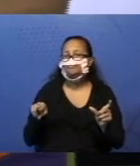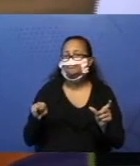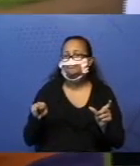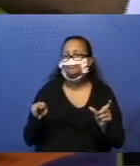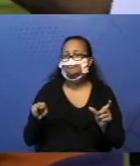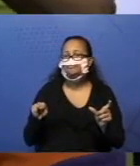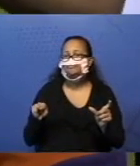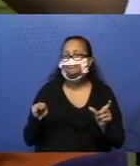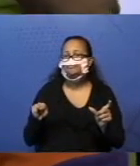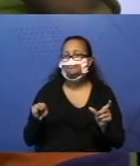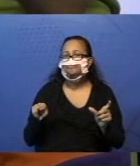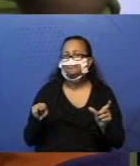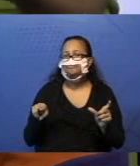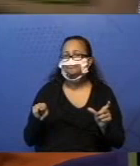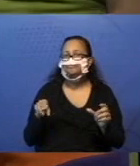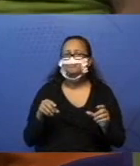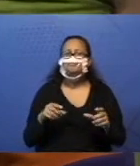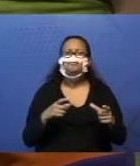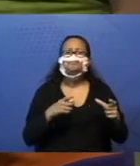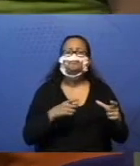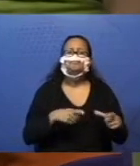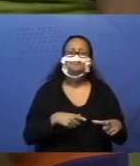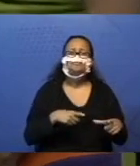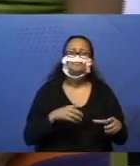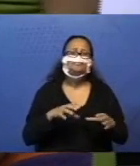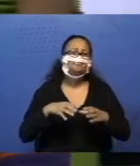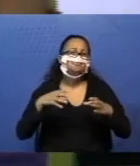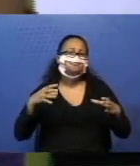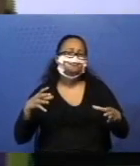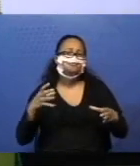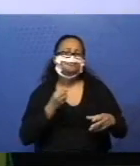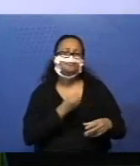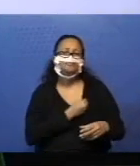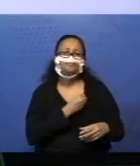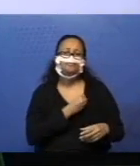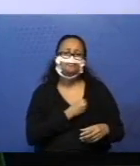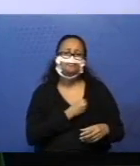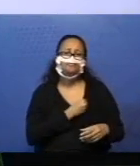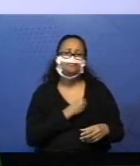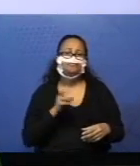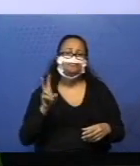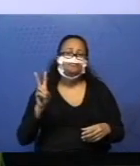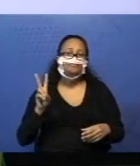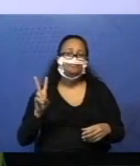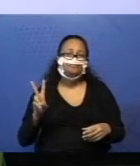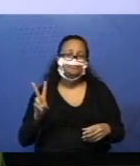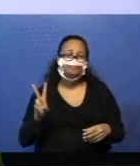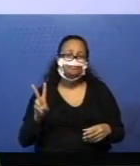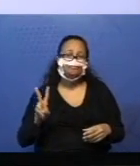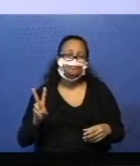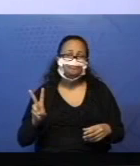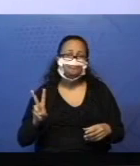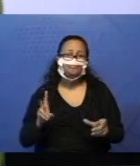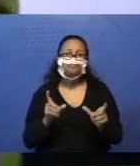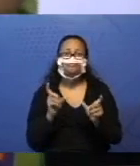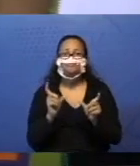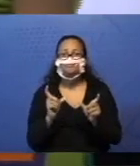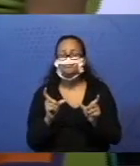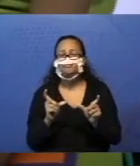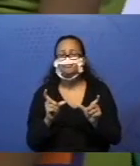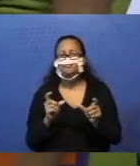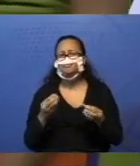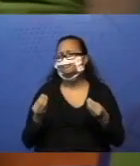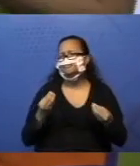aonde que eu tenho que aumentar um número? Na minha segunda parcela. Como assim, professora?